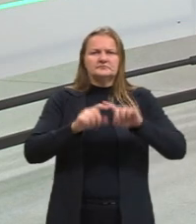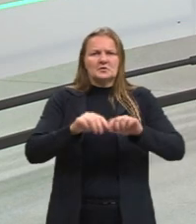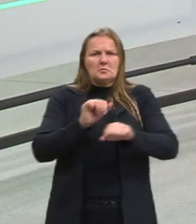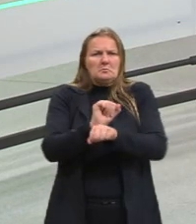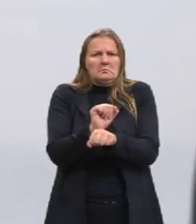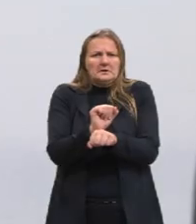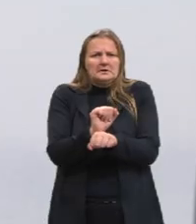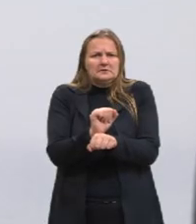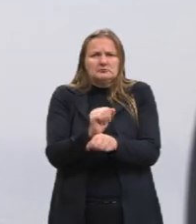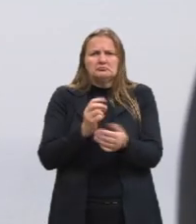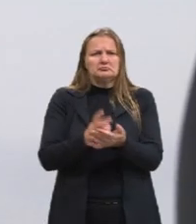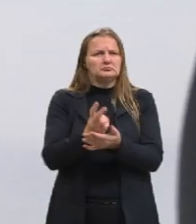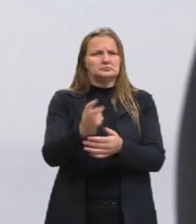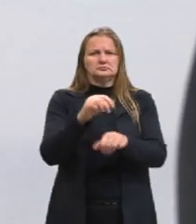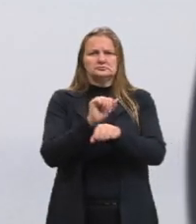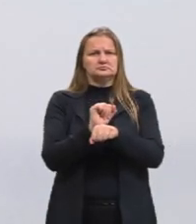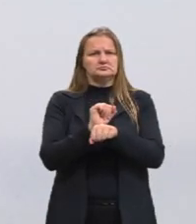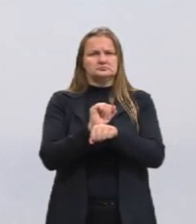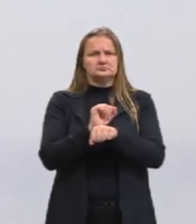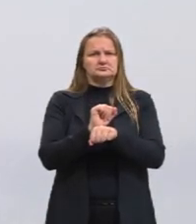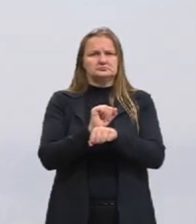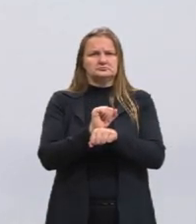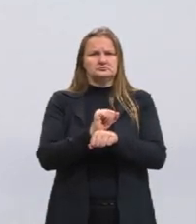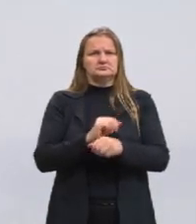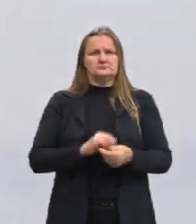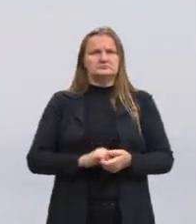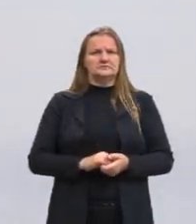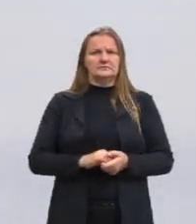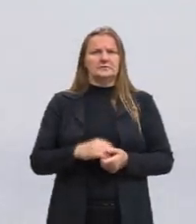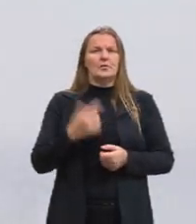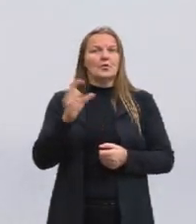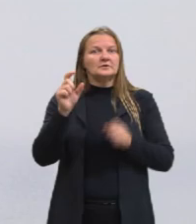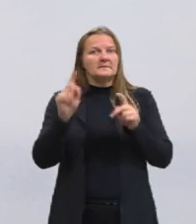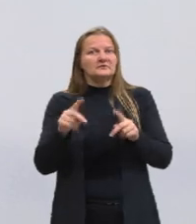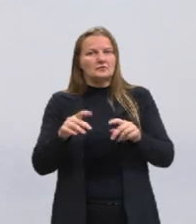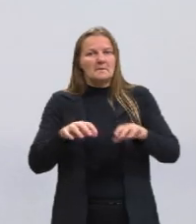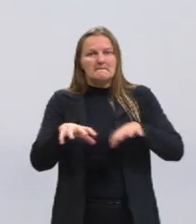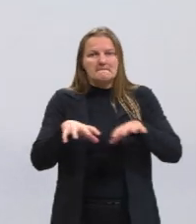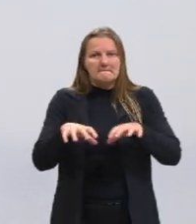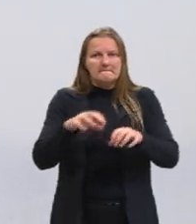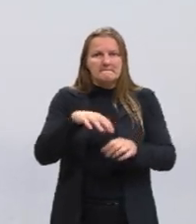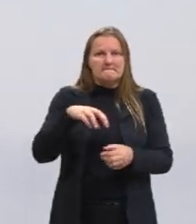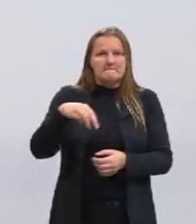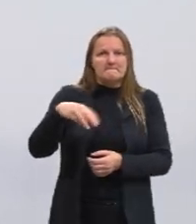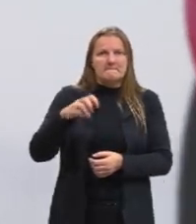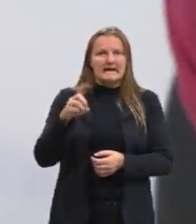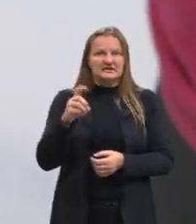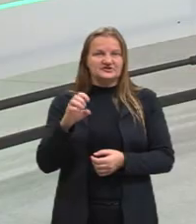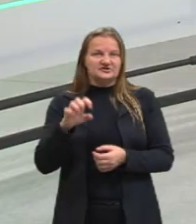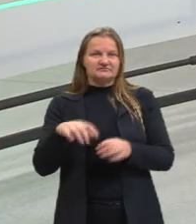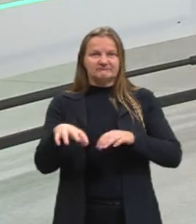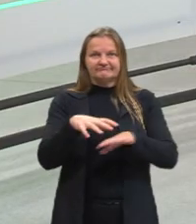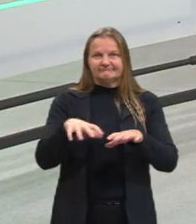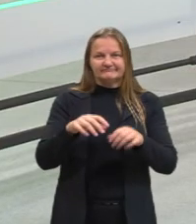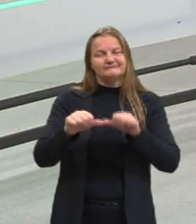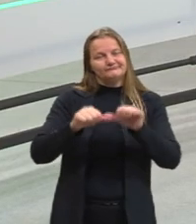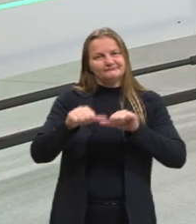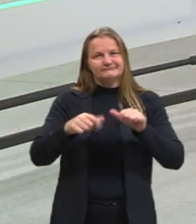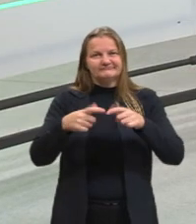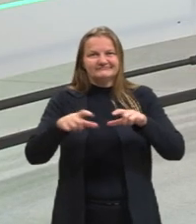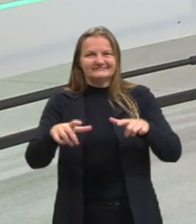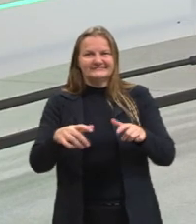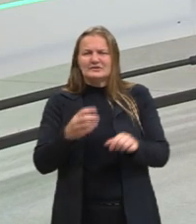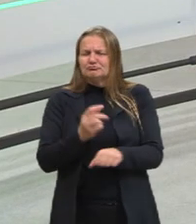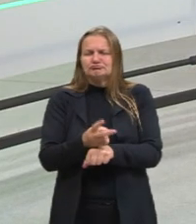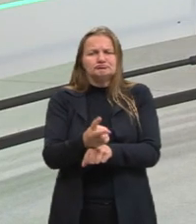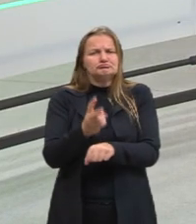deixem parado, vai ficar parado. A menos que alguém vá lá e mexa, né? E troque de lugar a caneta. Senão ela vai